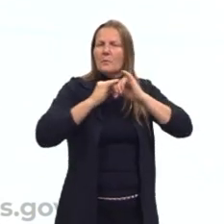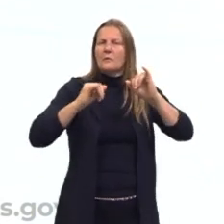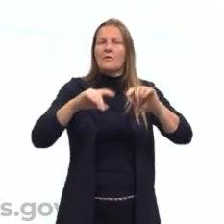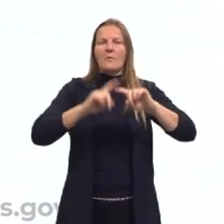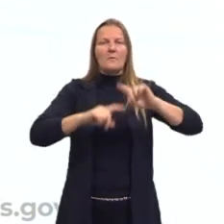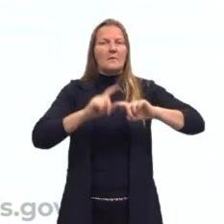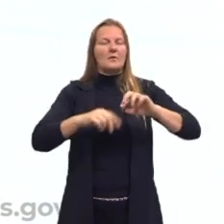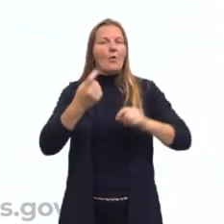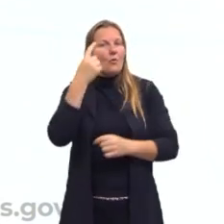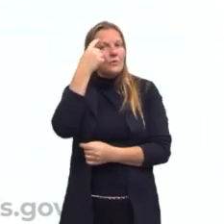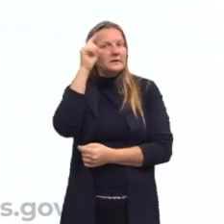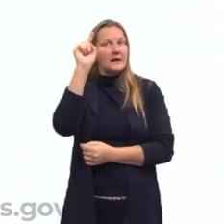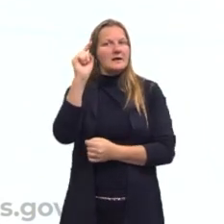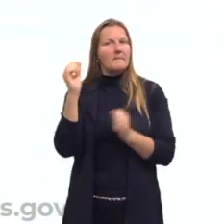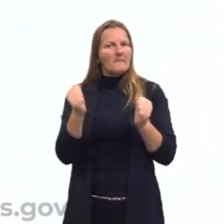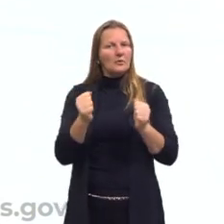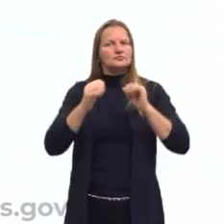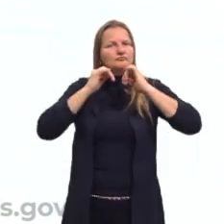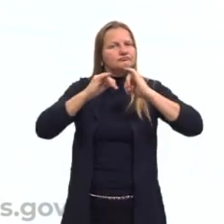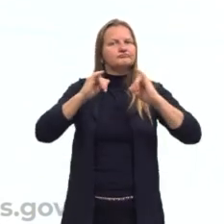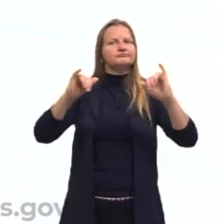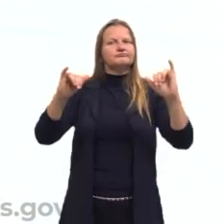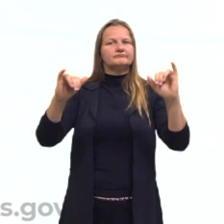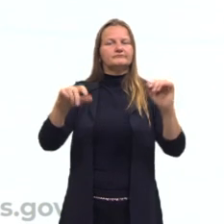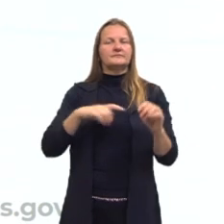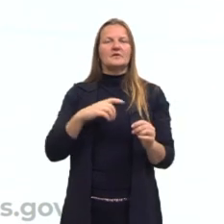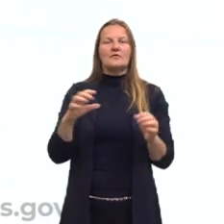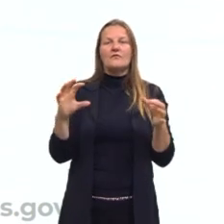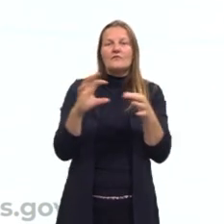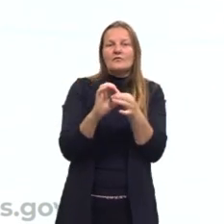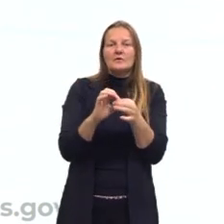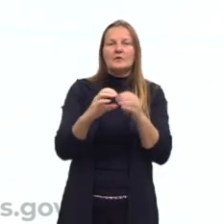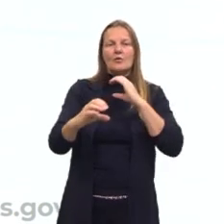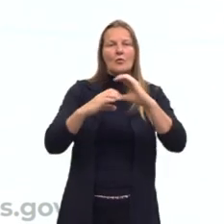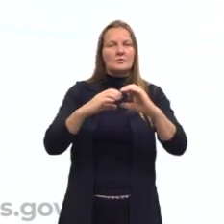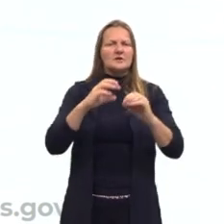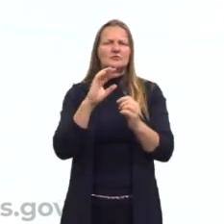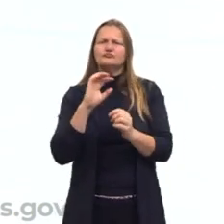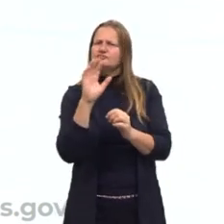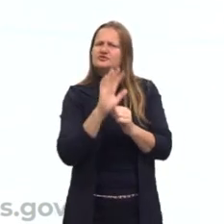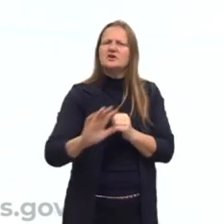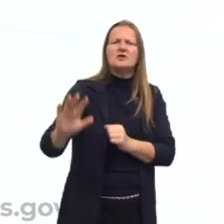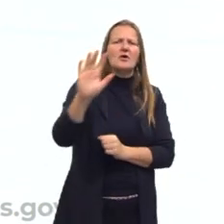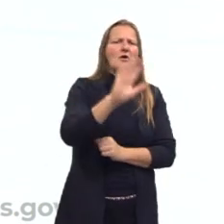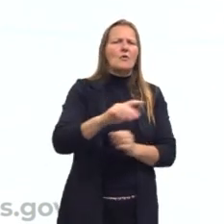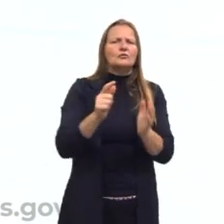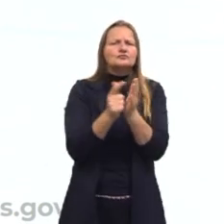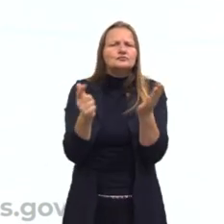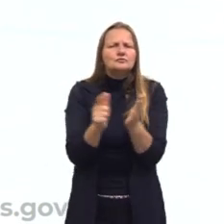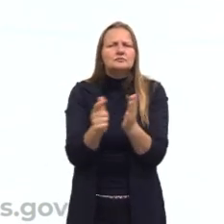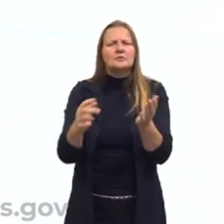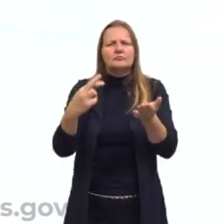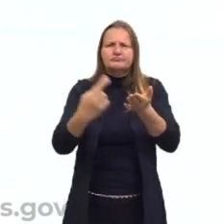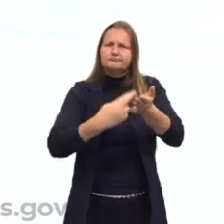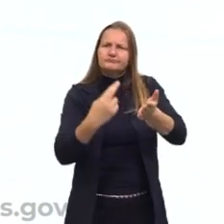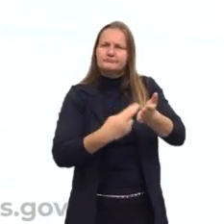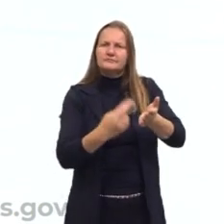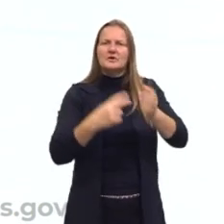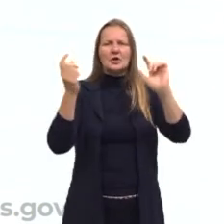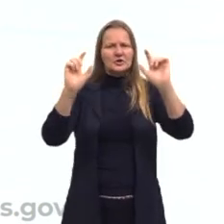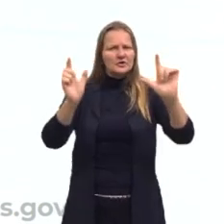ou uma ideia, sendo veiculado nos meios de comunicação de massa. Jornais, revistas,